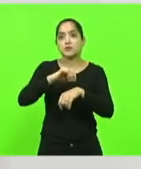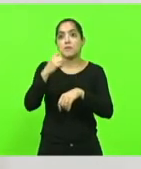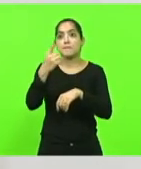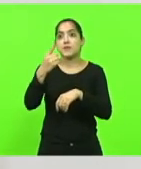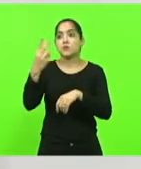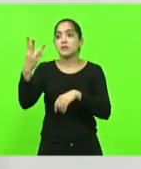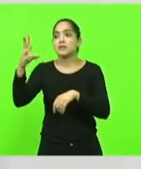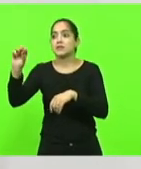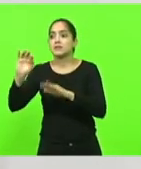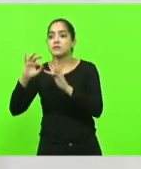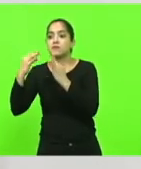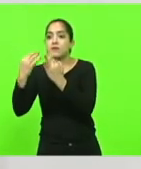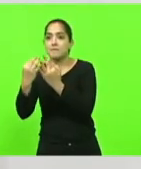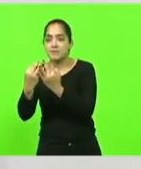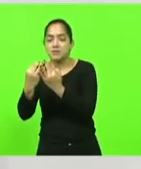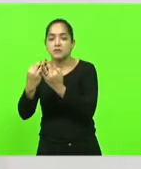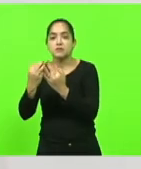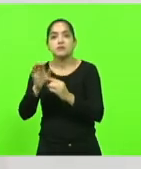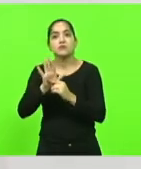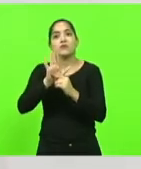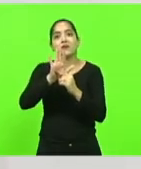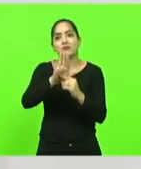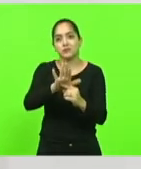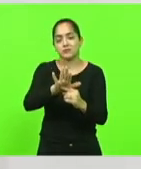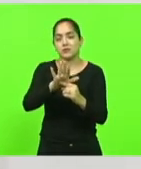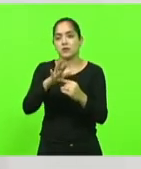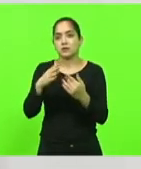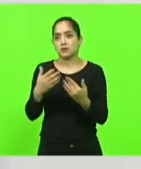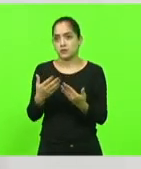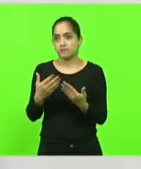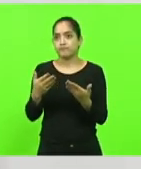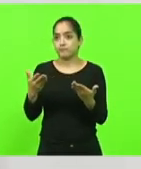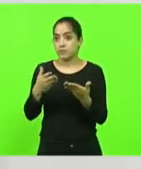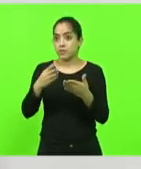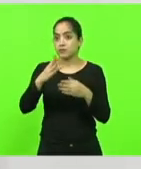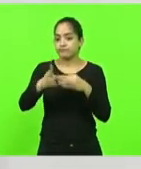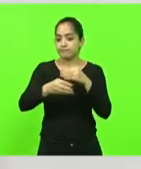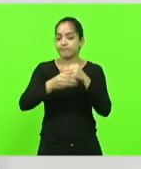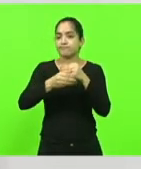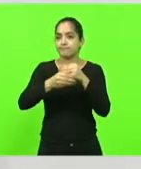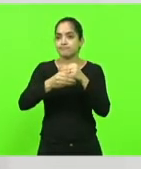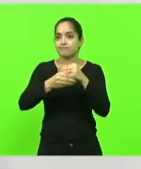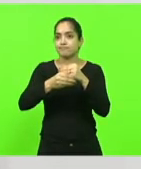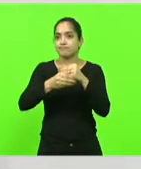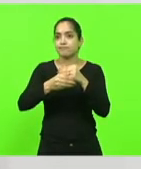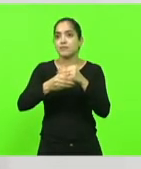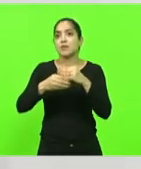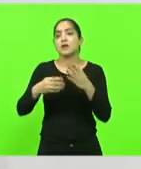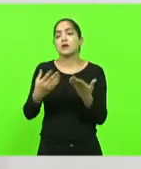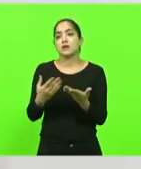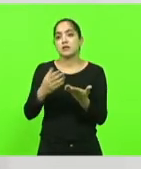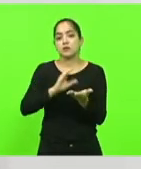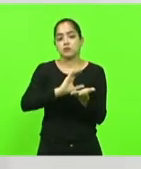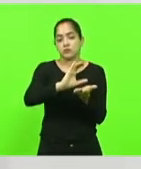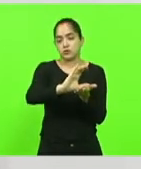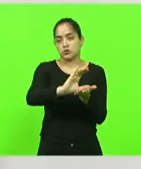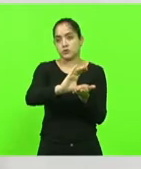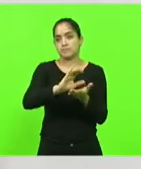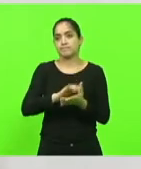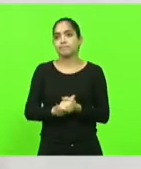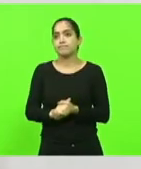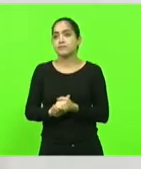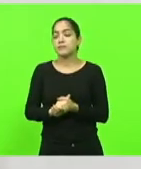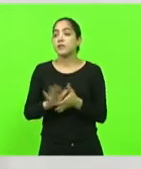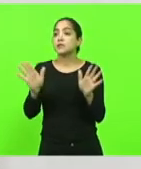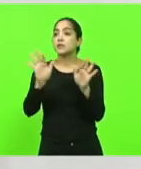então vai ter um impacto bem positivo estar aqui encaixado dentro deste um milhão de emendas que eu destinei ao município de Laguna. Mas eu fiquei